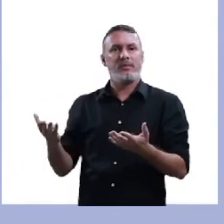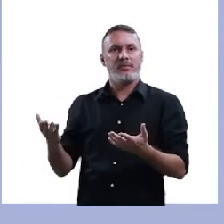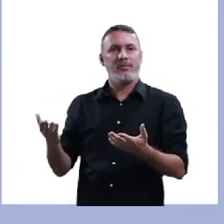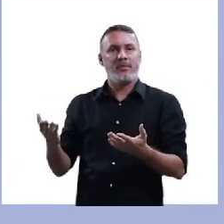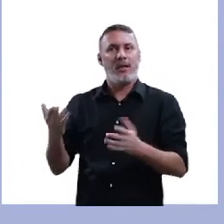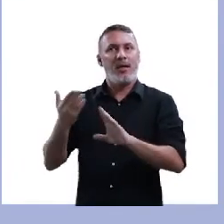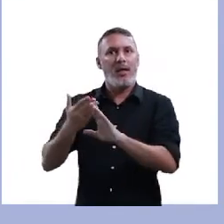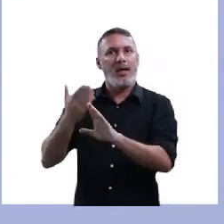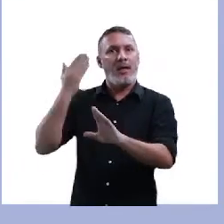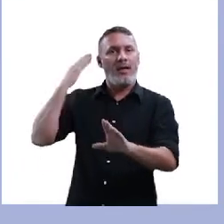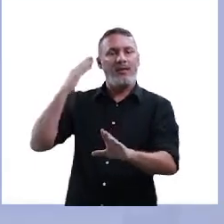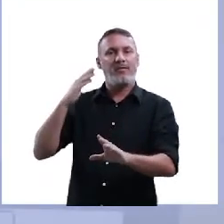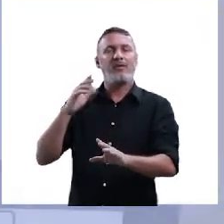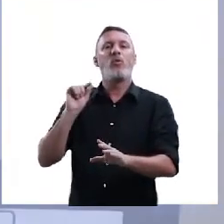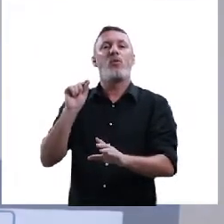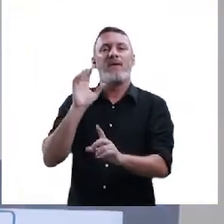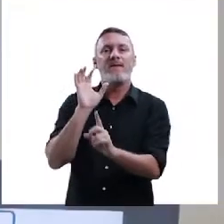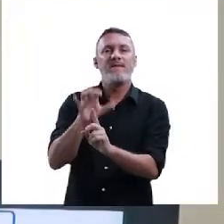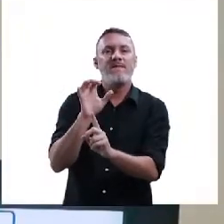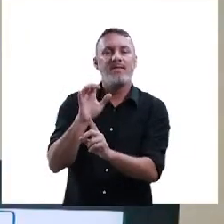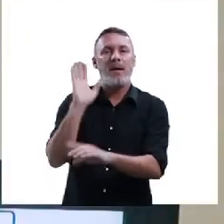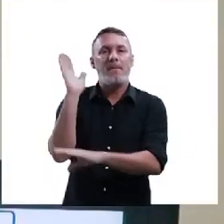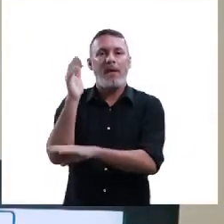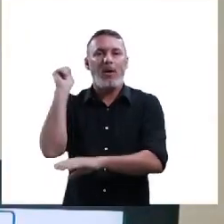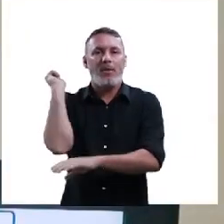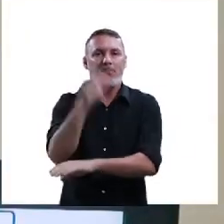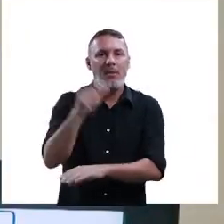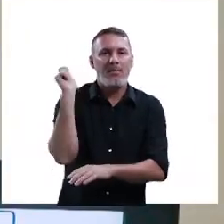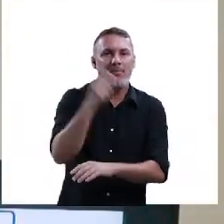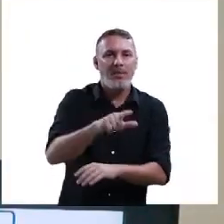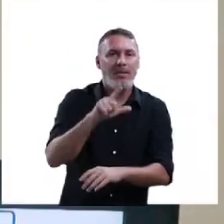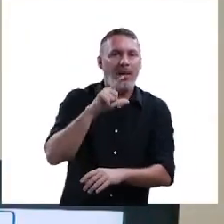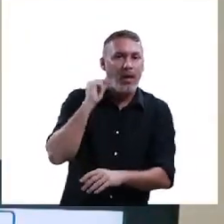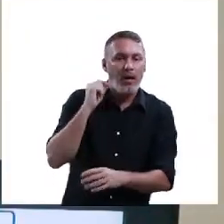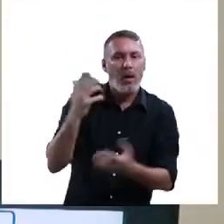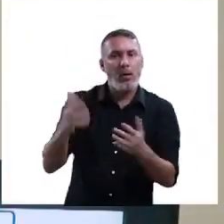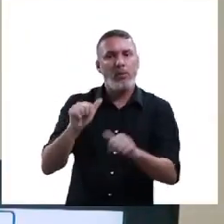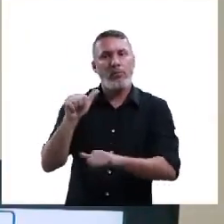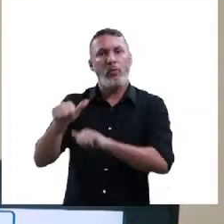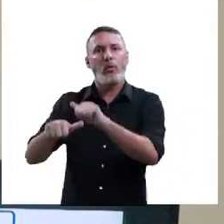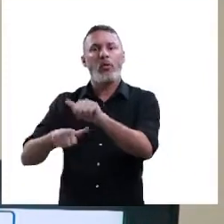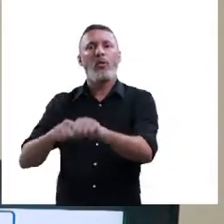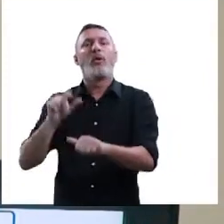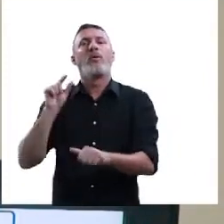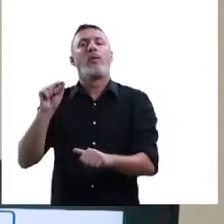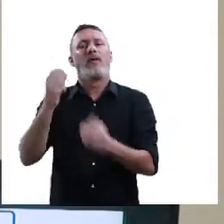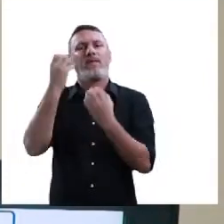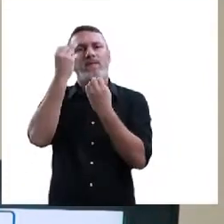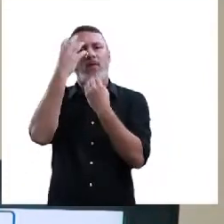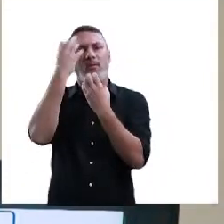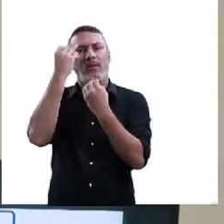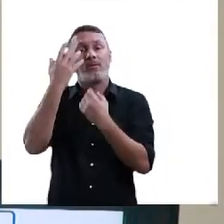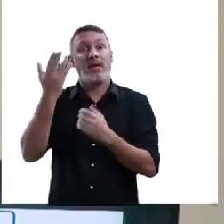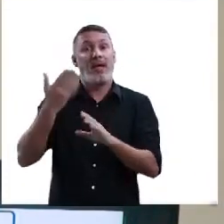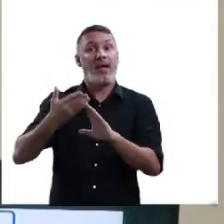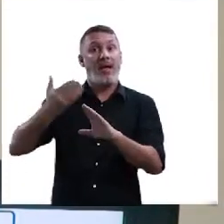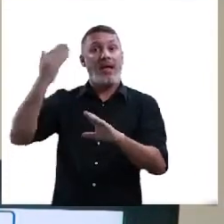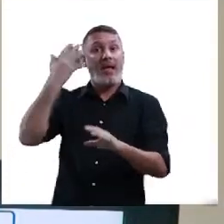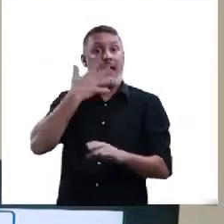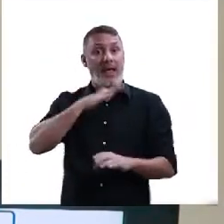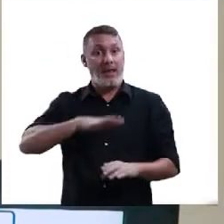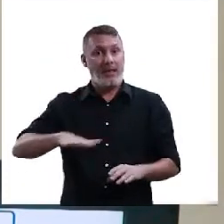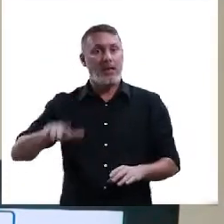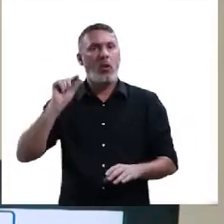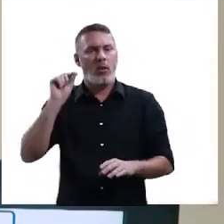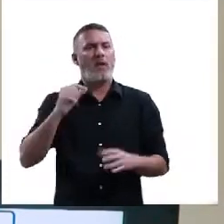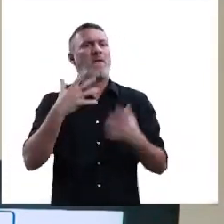cantar uma cantiga, que? Olha a diferença. Por quê? Olha o processo educativo. As crianças cantavam algo, olha,